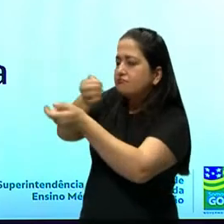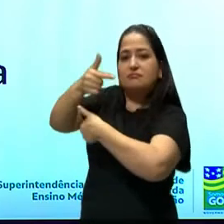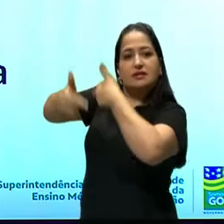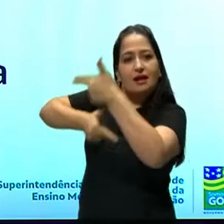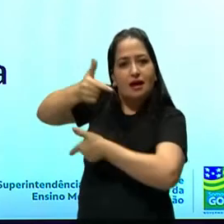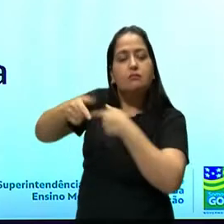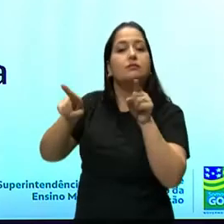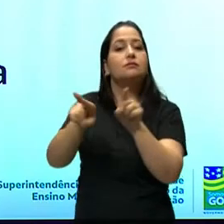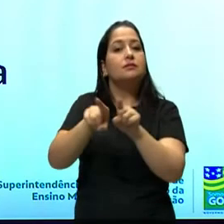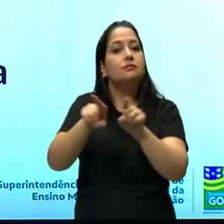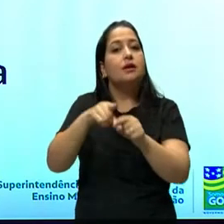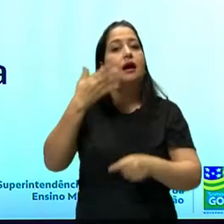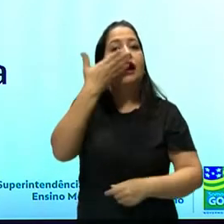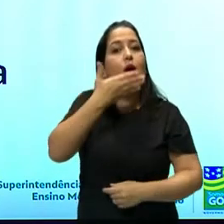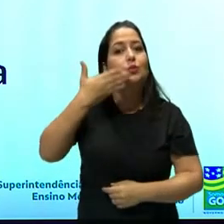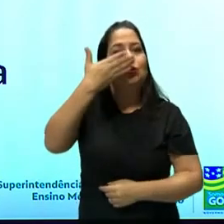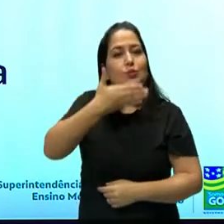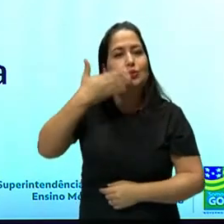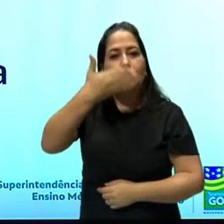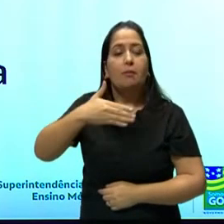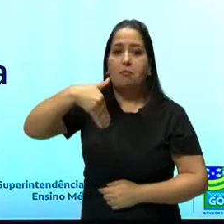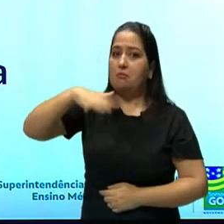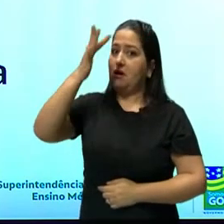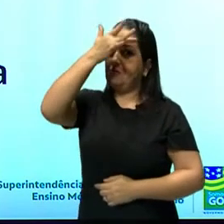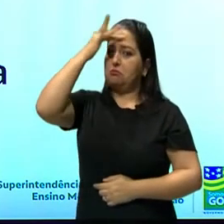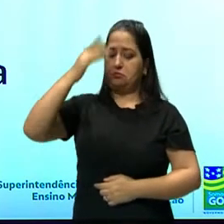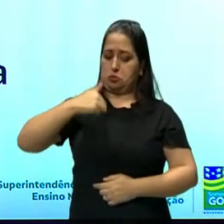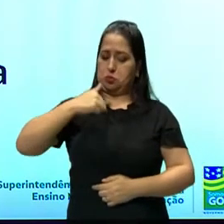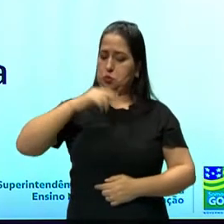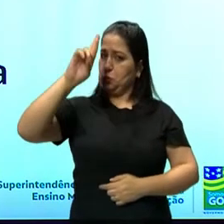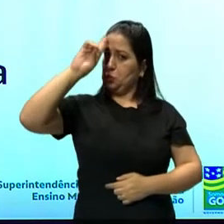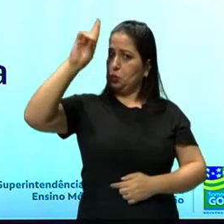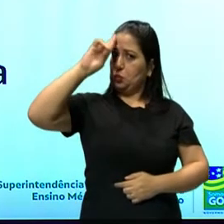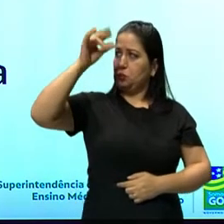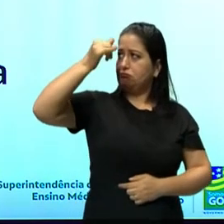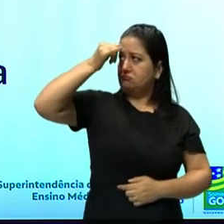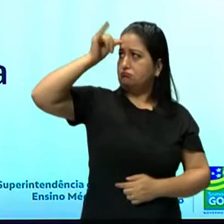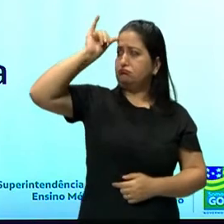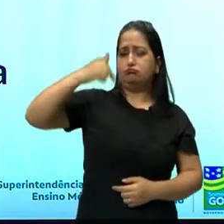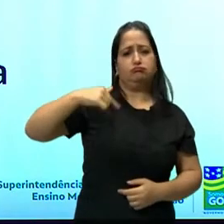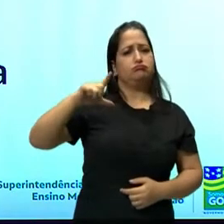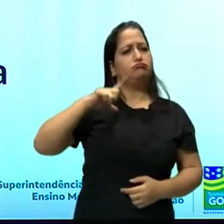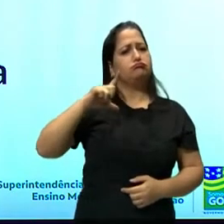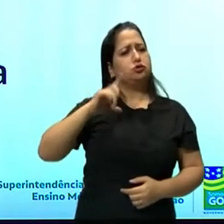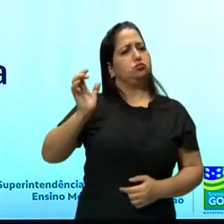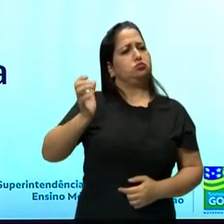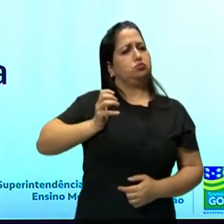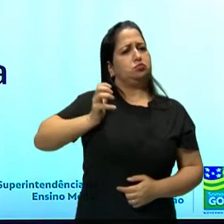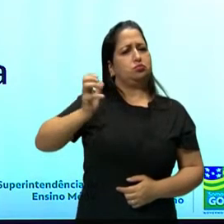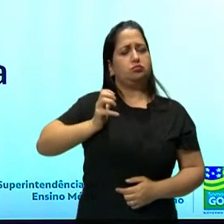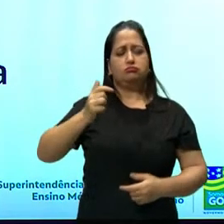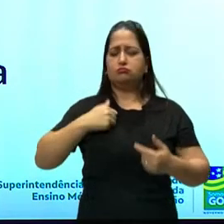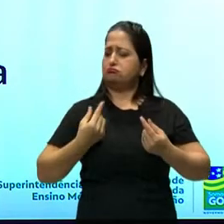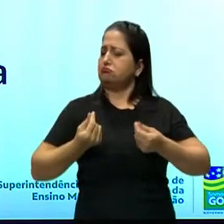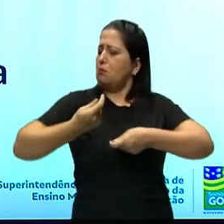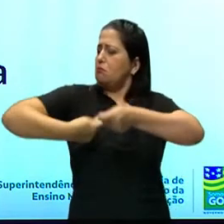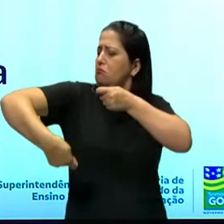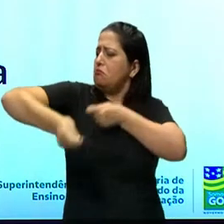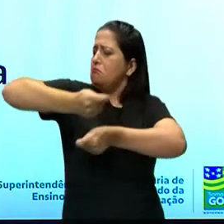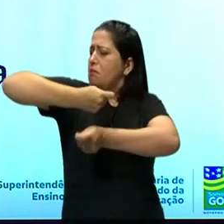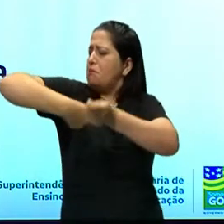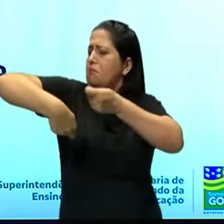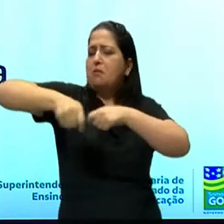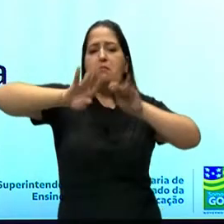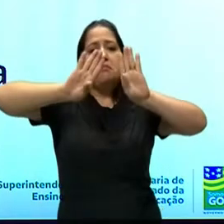estava concentrada na mão de quem tinha fazenda de açúcar e de café. Já na década de